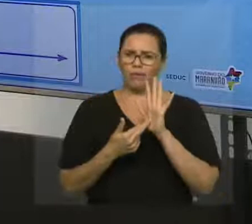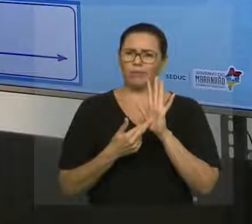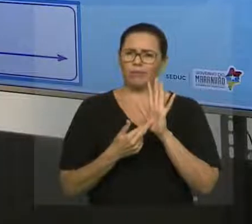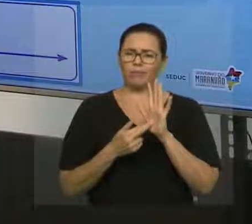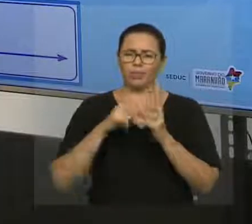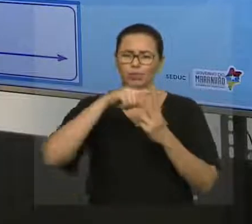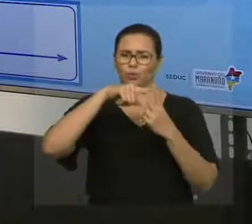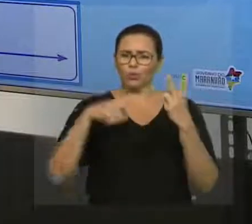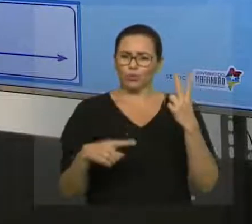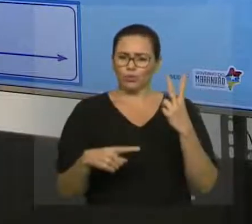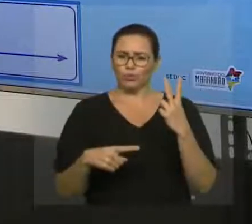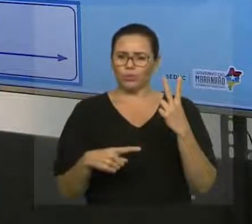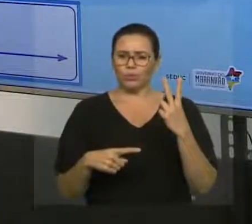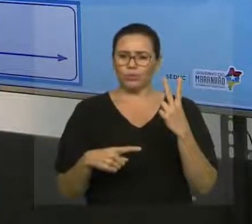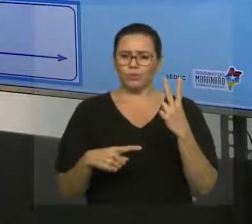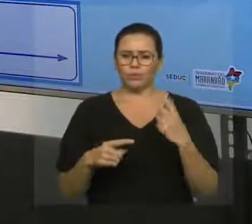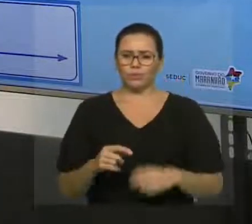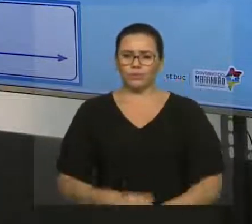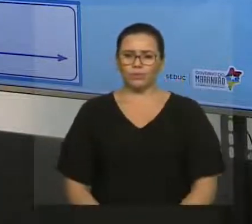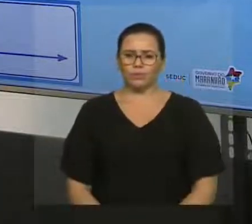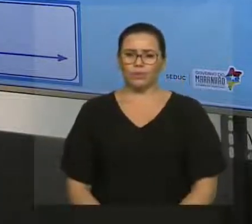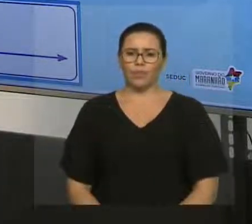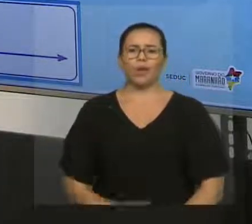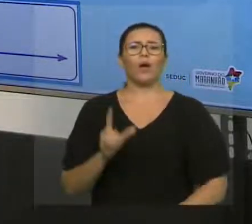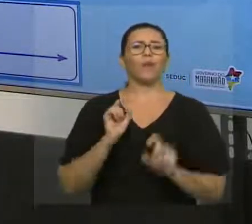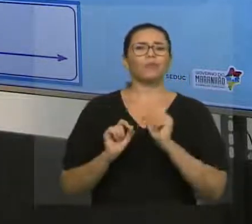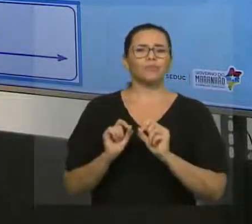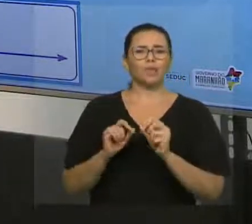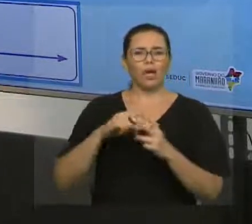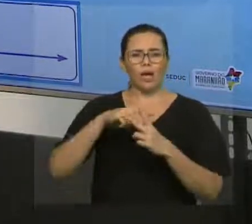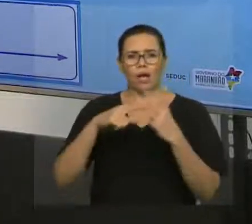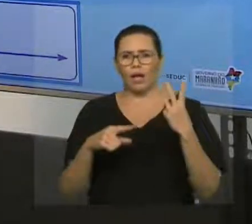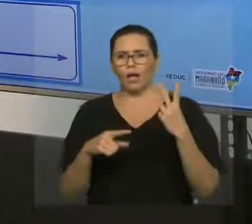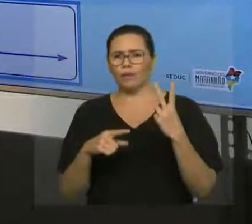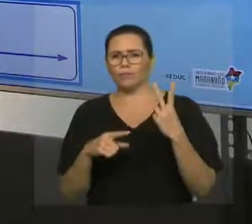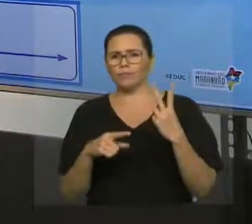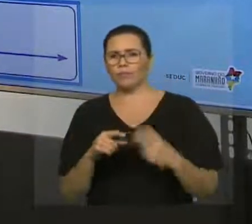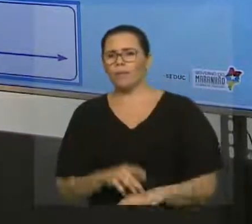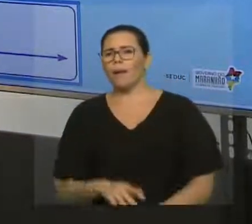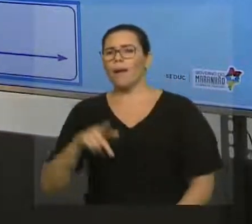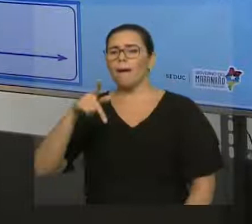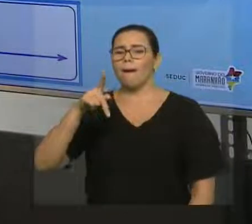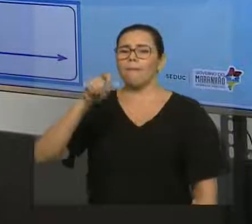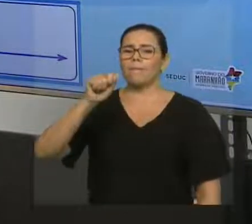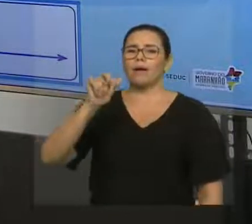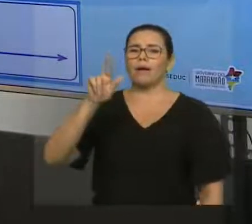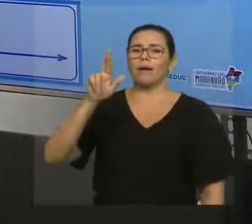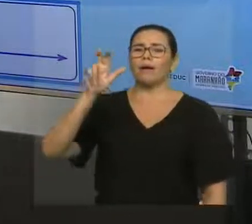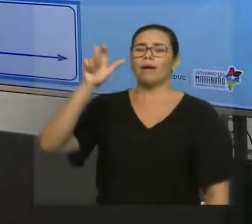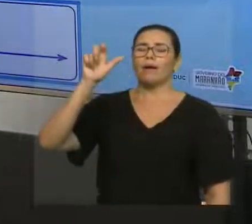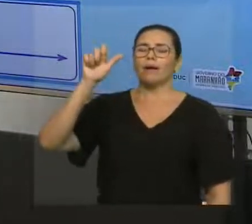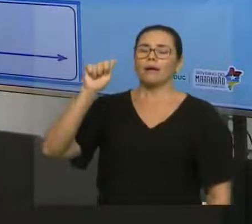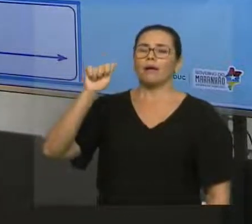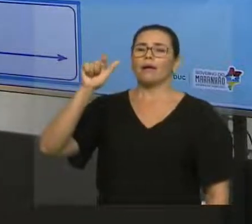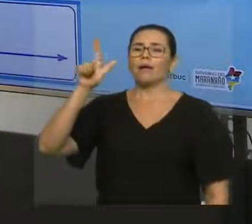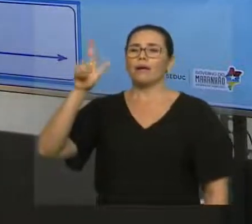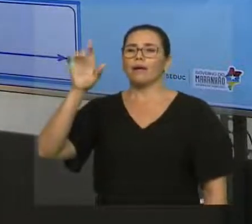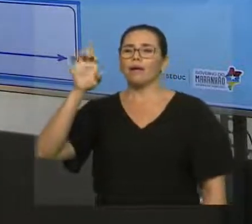regra do paralelogramo, e a regrinha é a regra do políngua. Essas duas regras são utilizadas para você fazer a soma de vetores, e você vai,